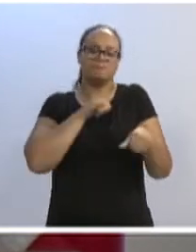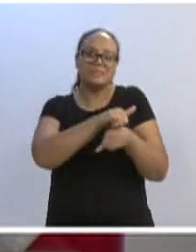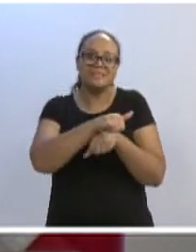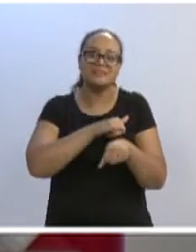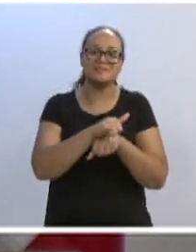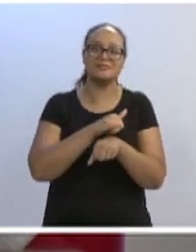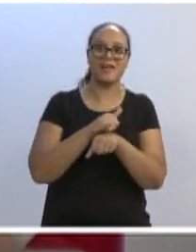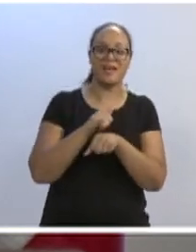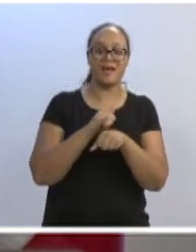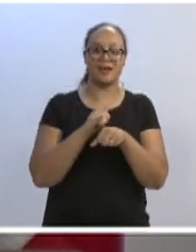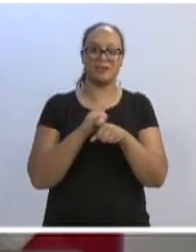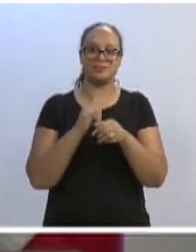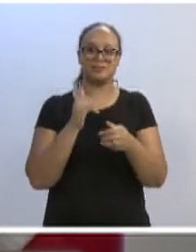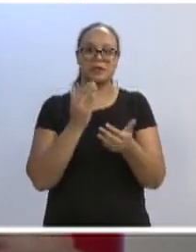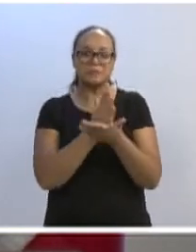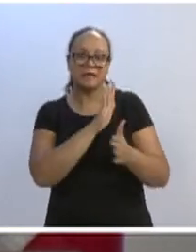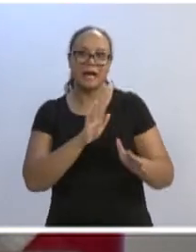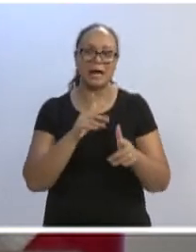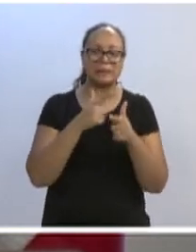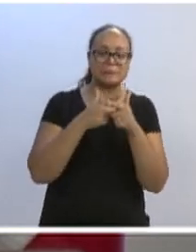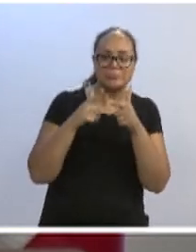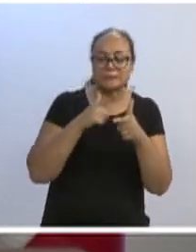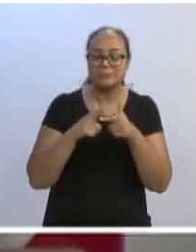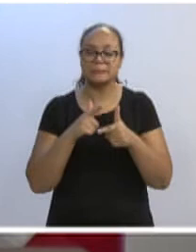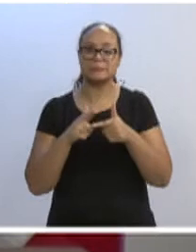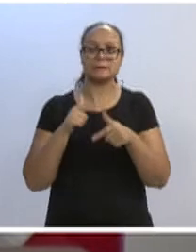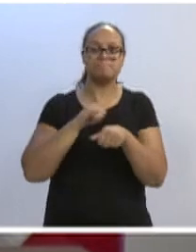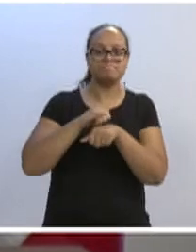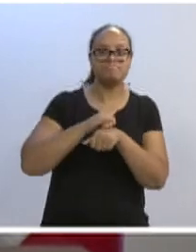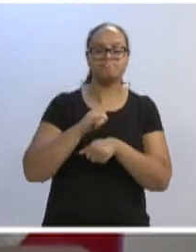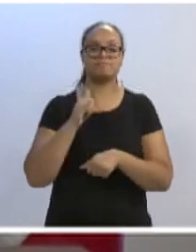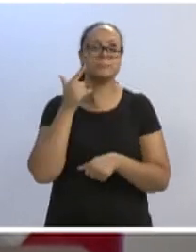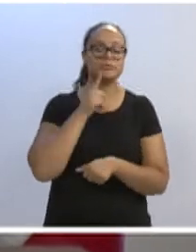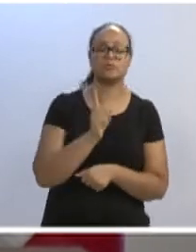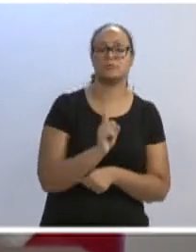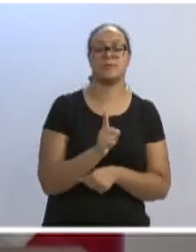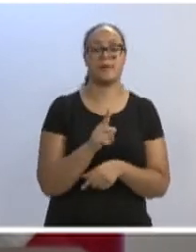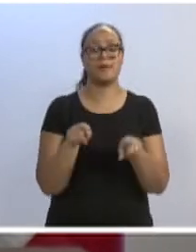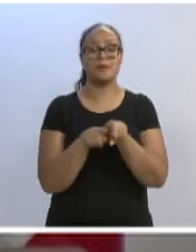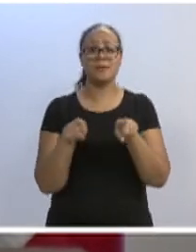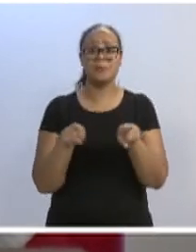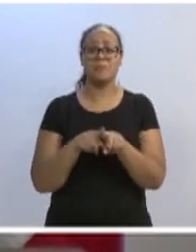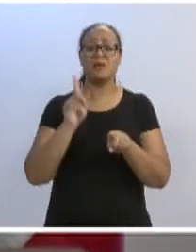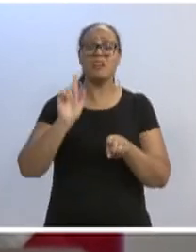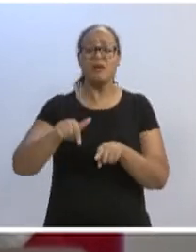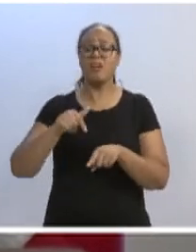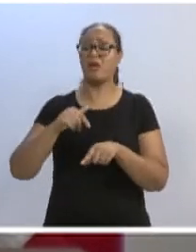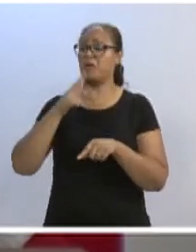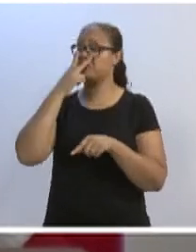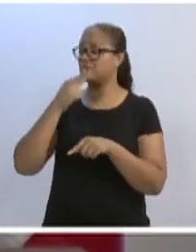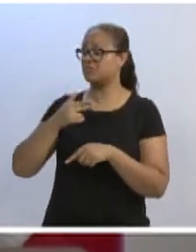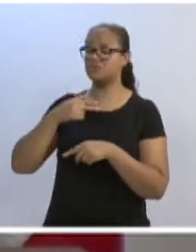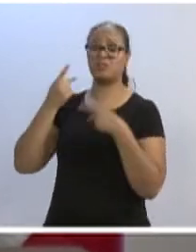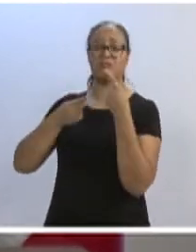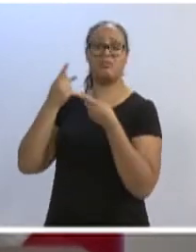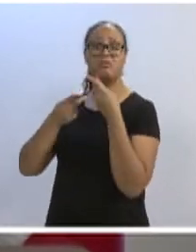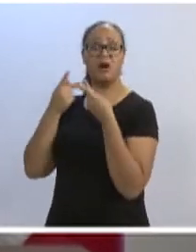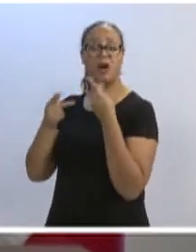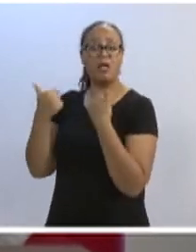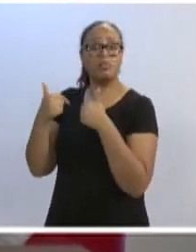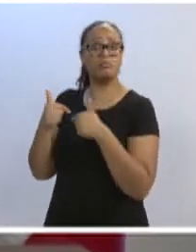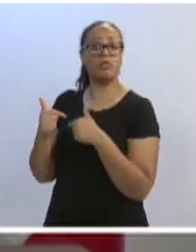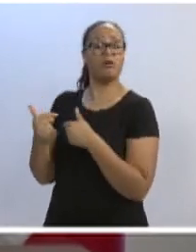necessárias para o avanço. É fruto, vereador Bruno Cunha, de discursos irresponsáveis, de ações irresponsáveis, quando os